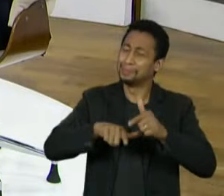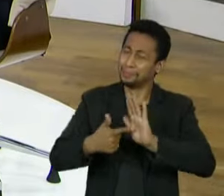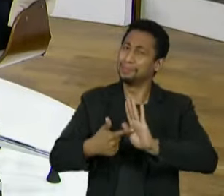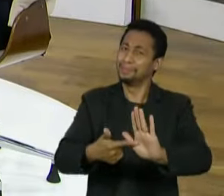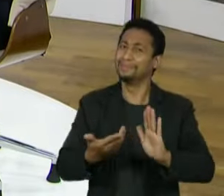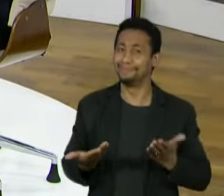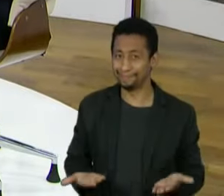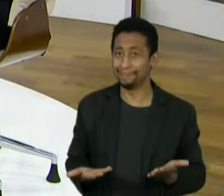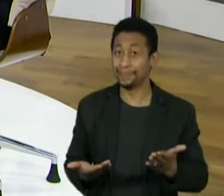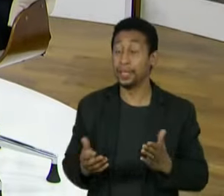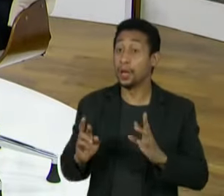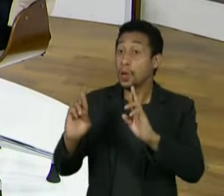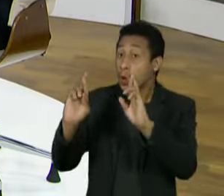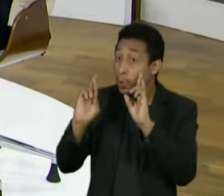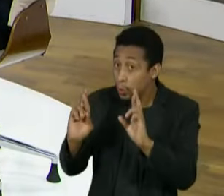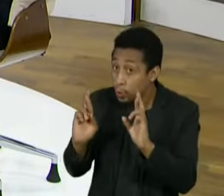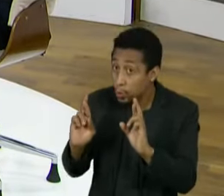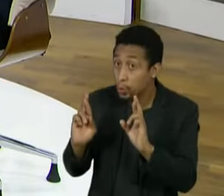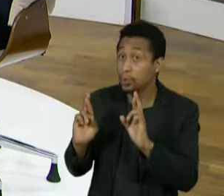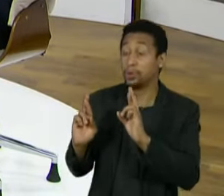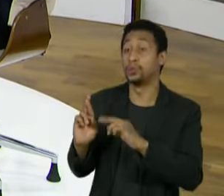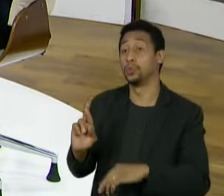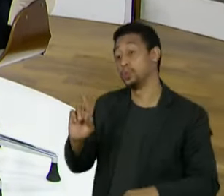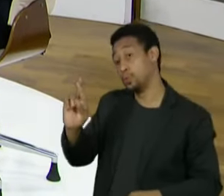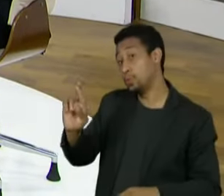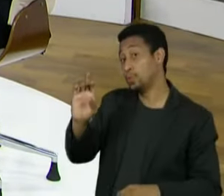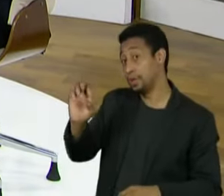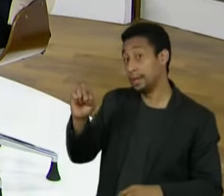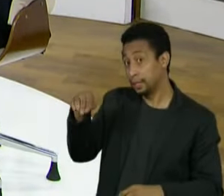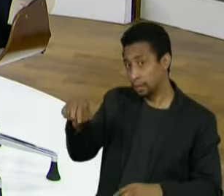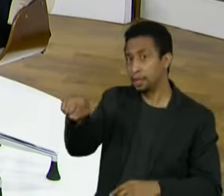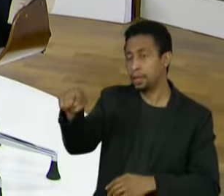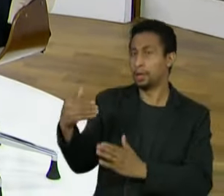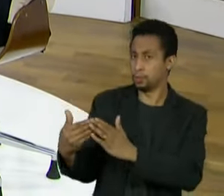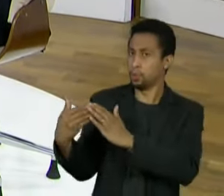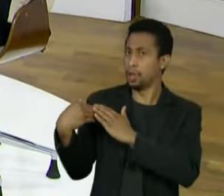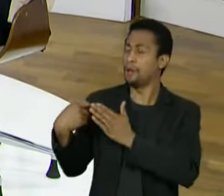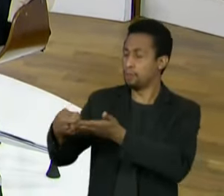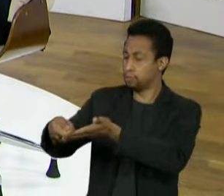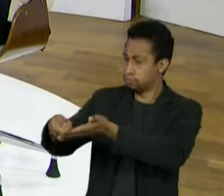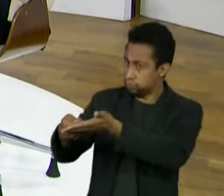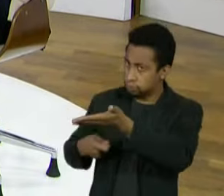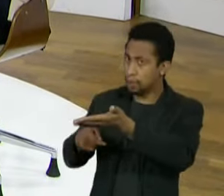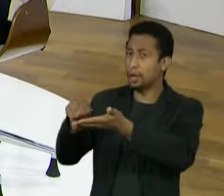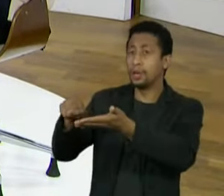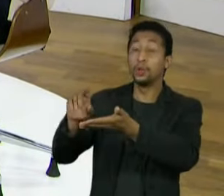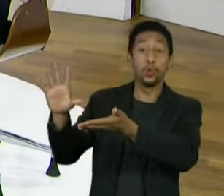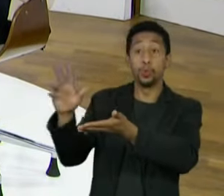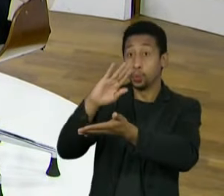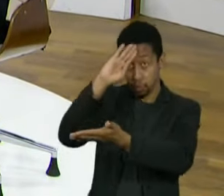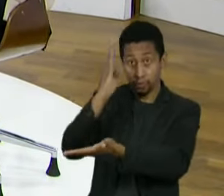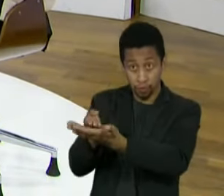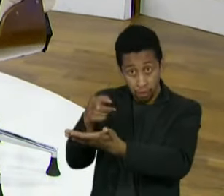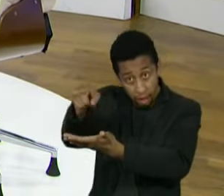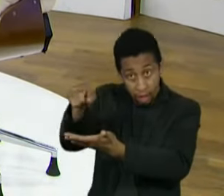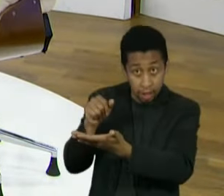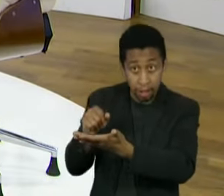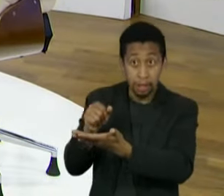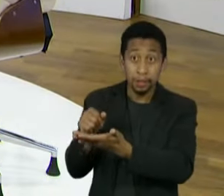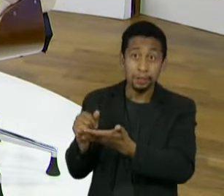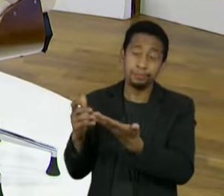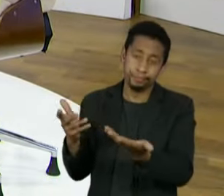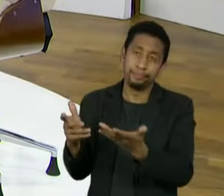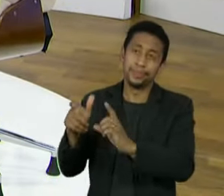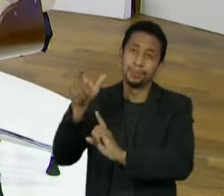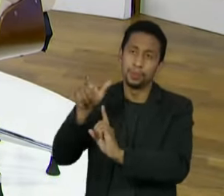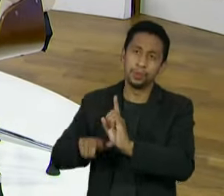o relator, já que houve a confiança nele, ele tem, ele acredita, eu acho que uma das melhores virtudes no